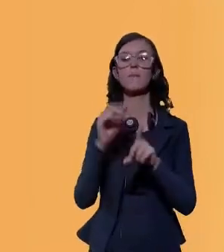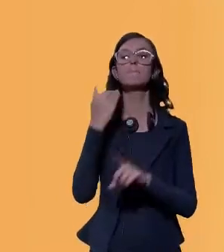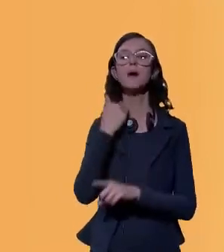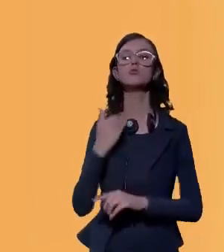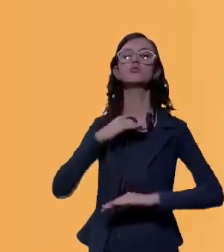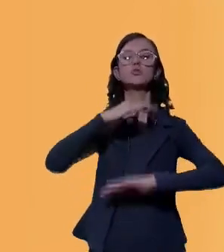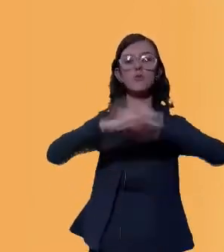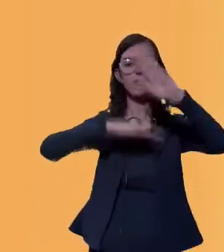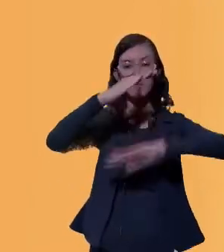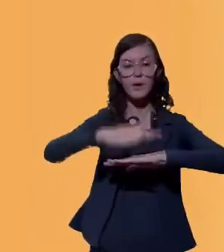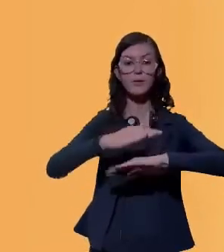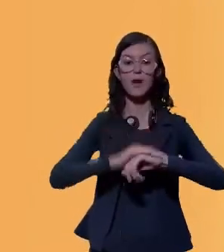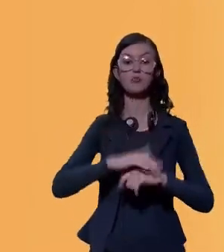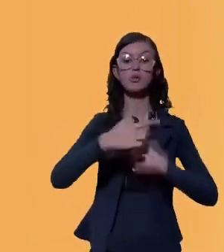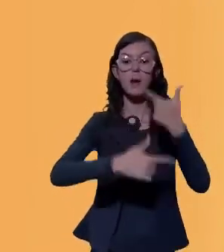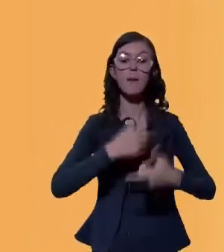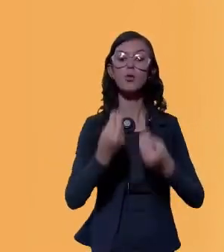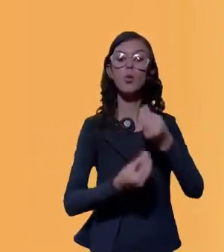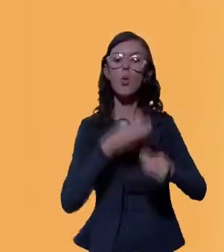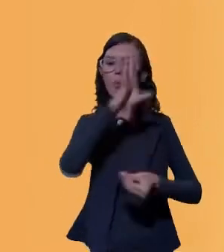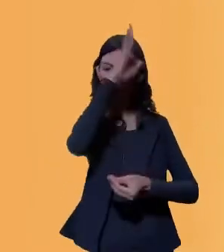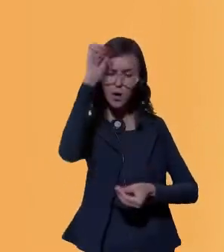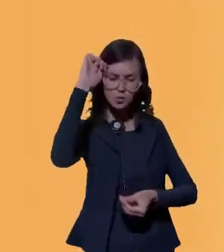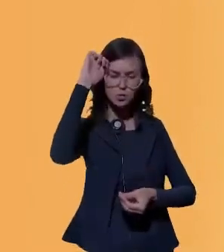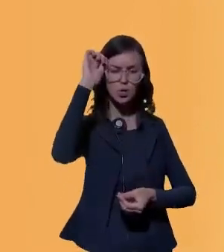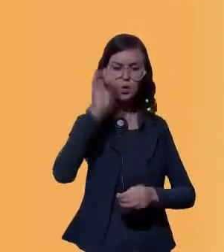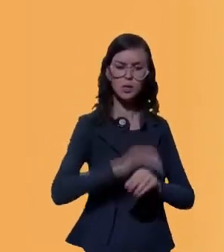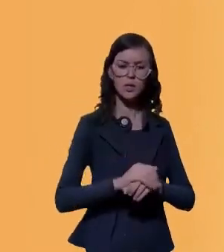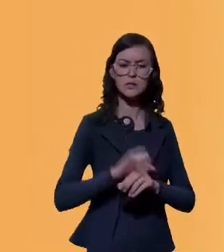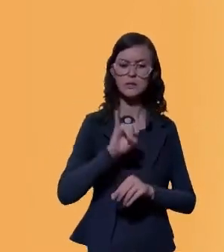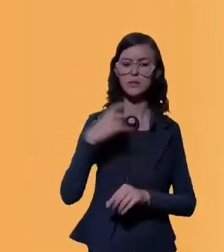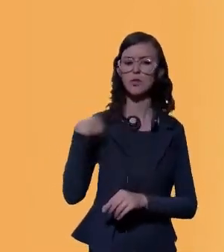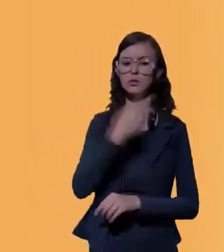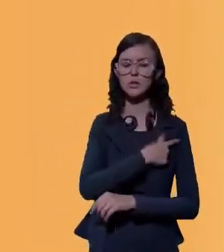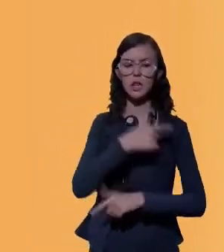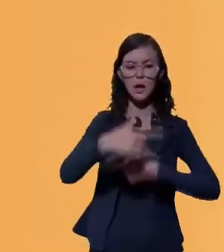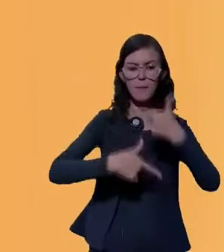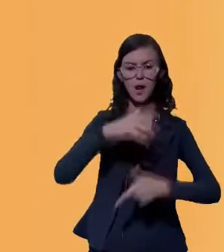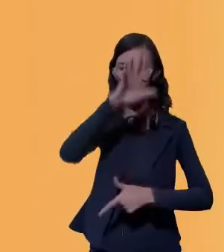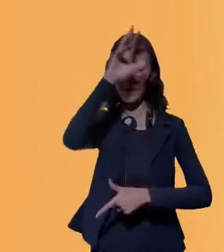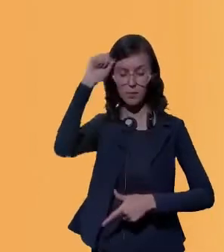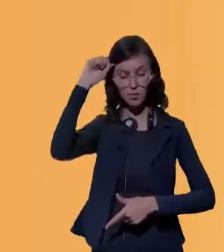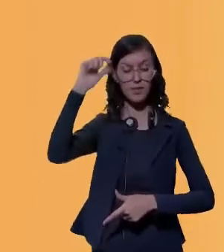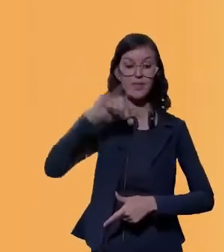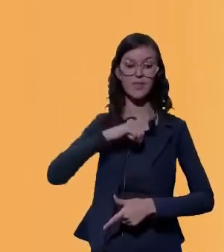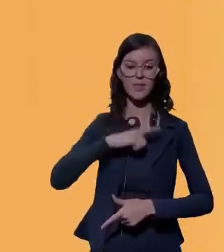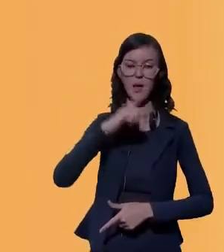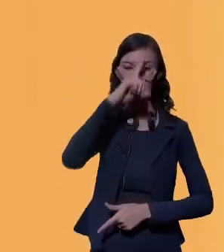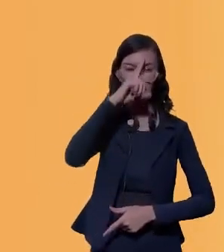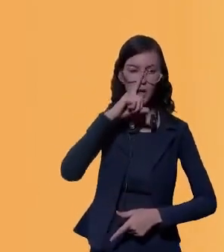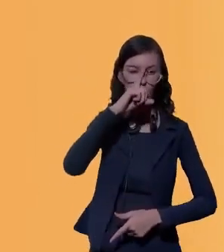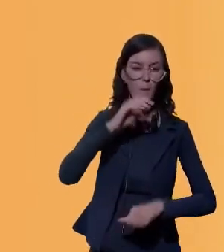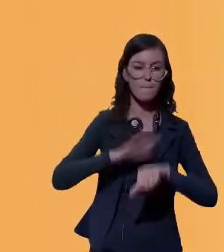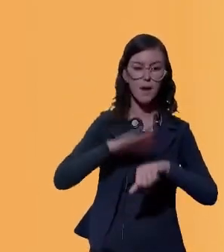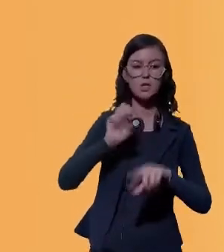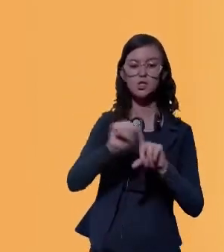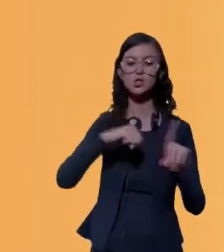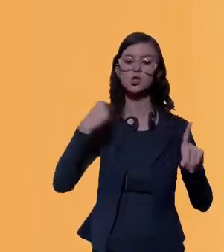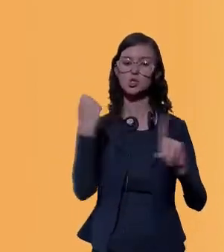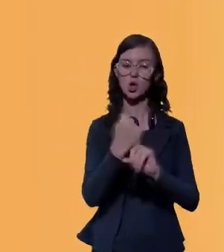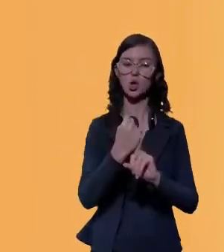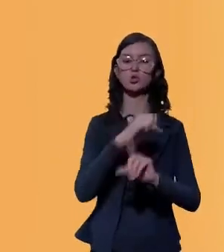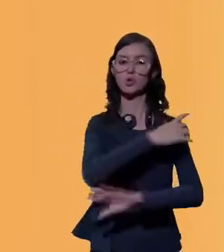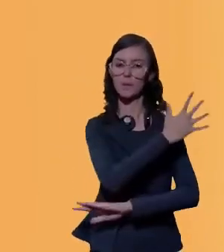atuação na Amazônia, quando você atua na Amazônia, você aumenta o seu risco socioambiental, ou seja, o seu risco socioambiental